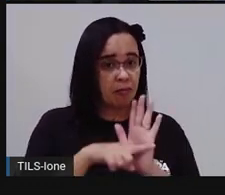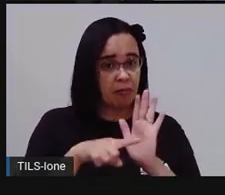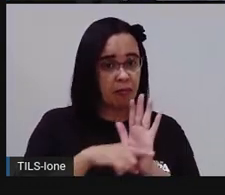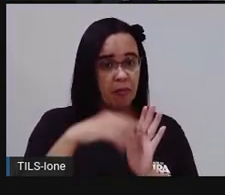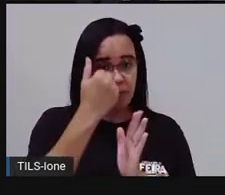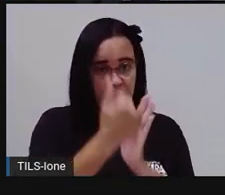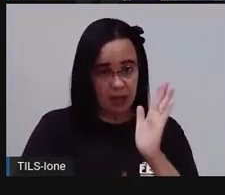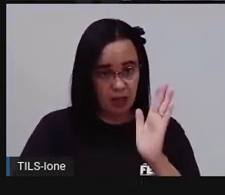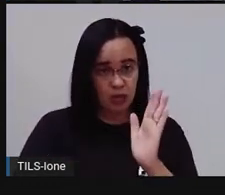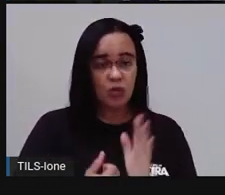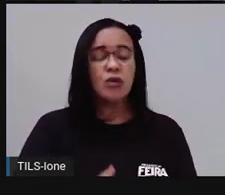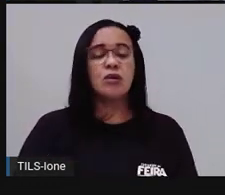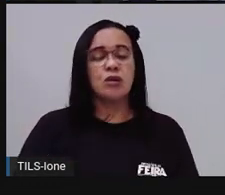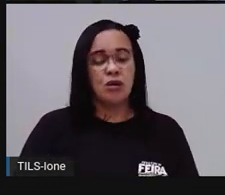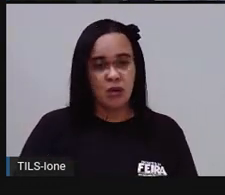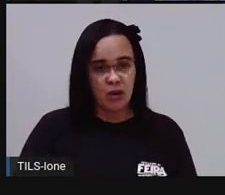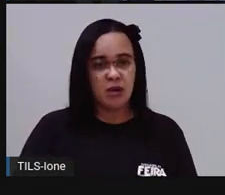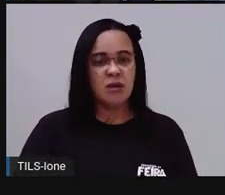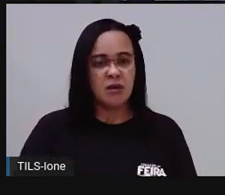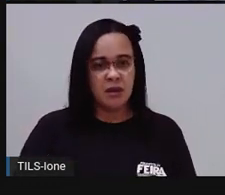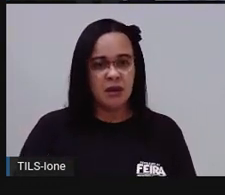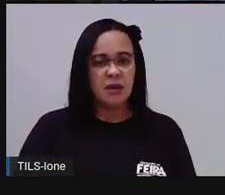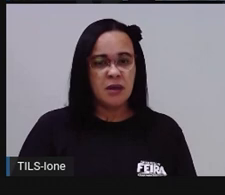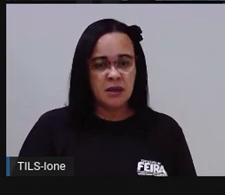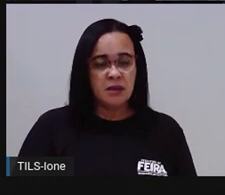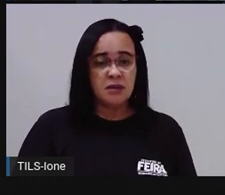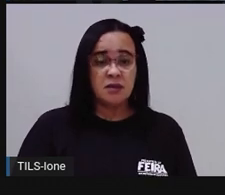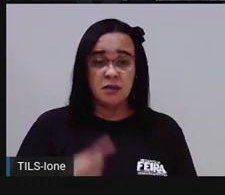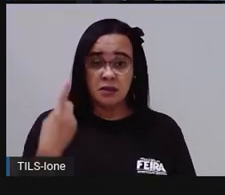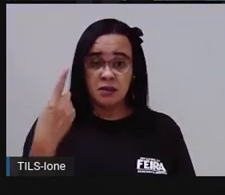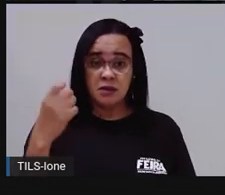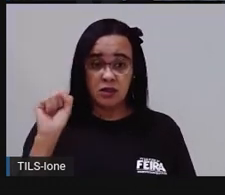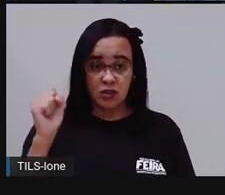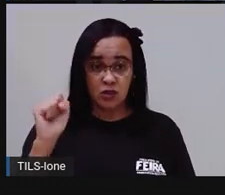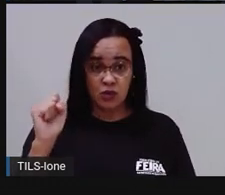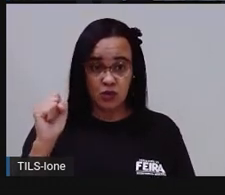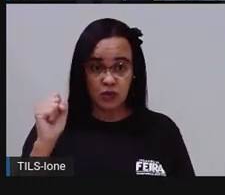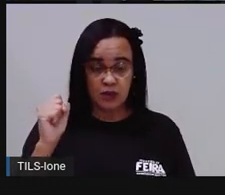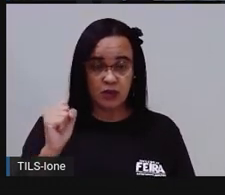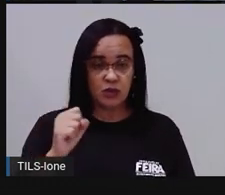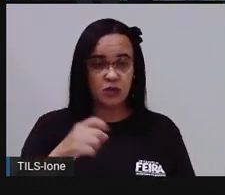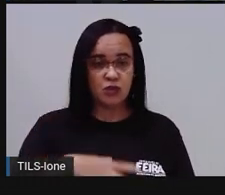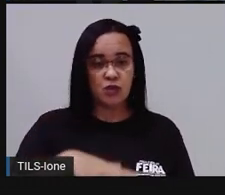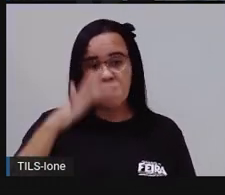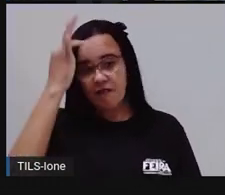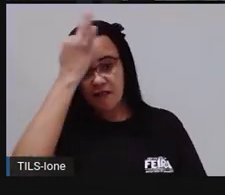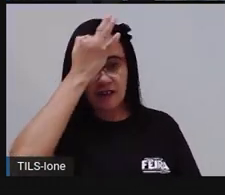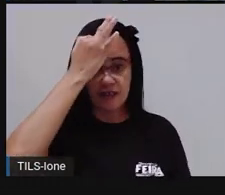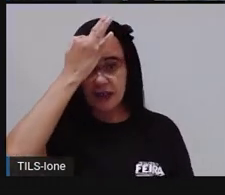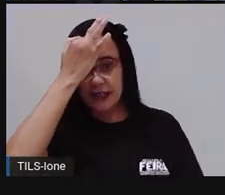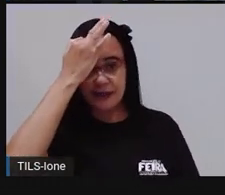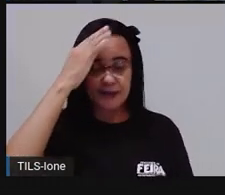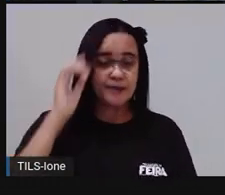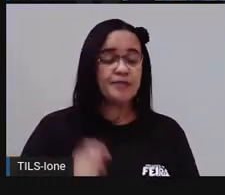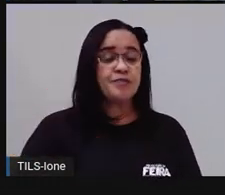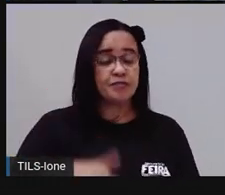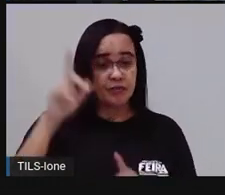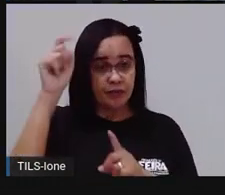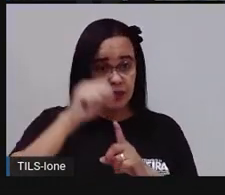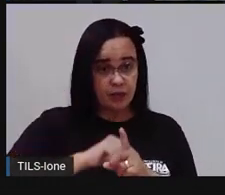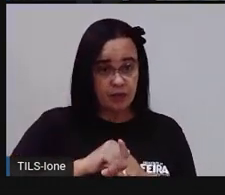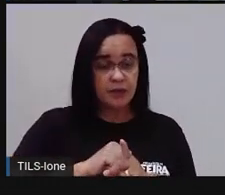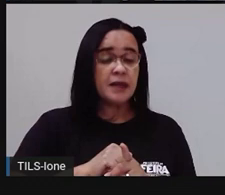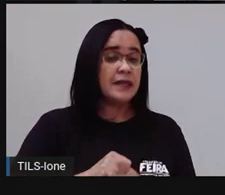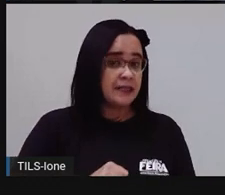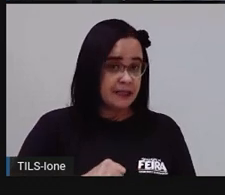Gastou menos, né? Então se ele tinha gastado 18, né, em fevereiro, quanto foi que ele gastou aqui, ó, a